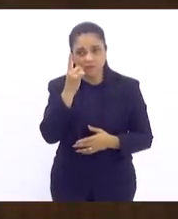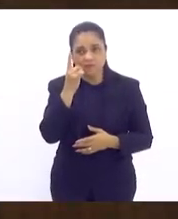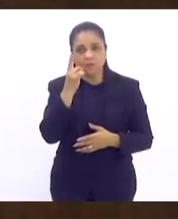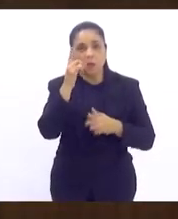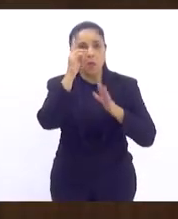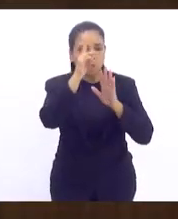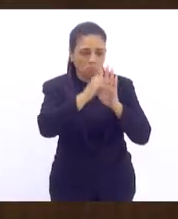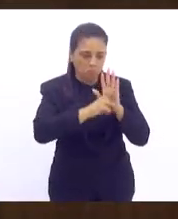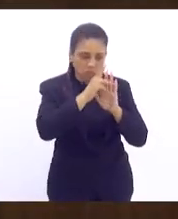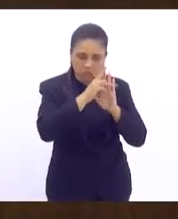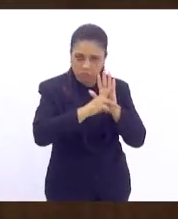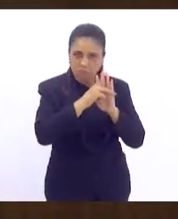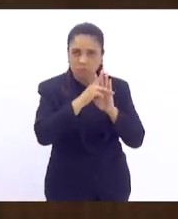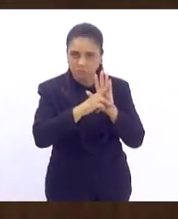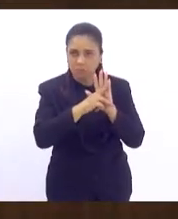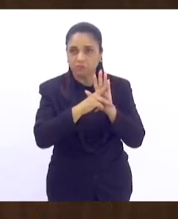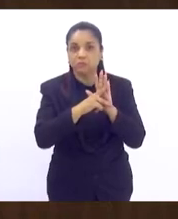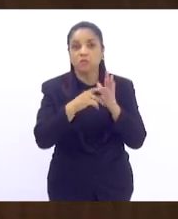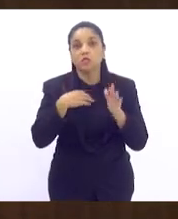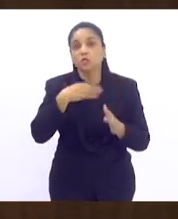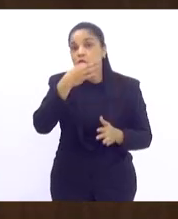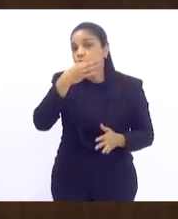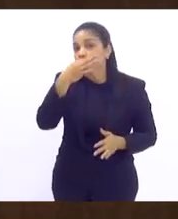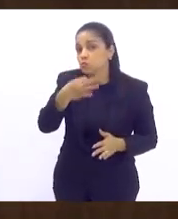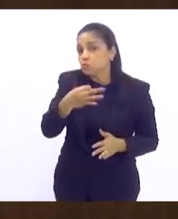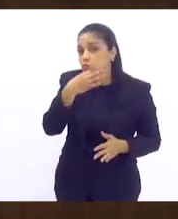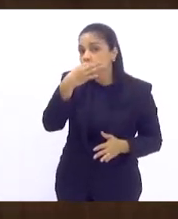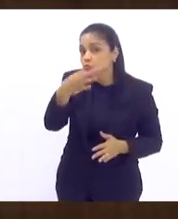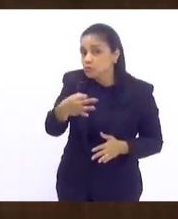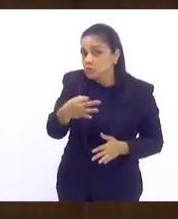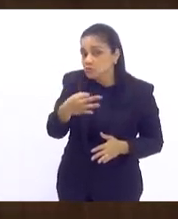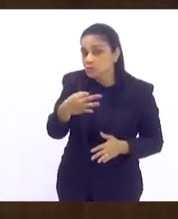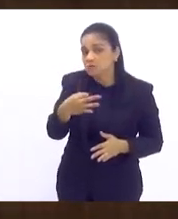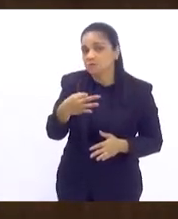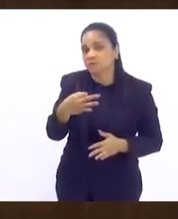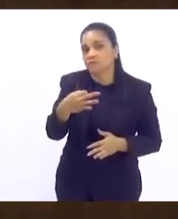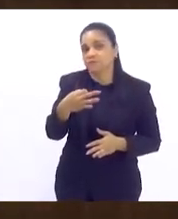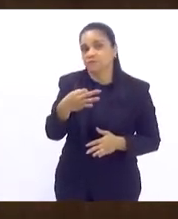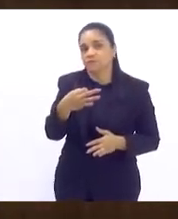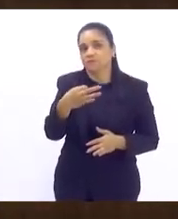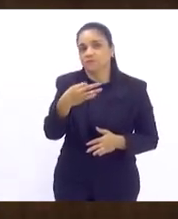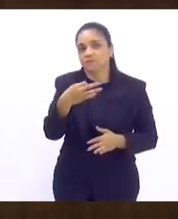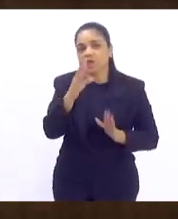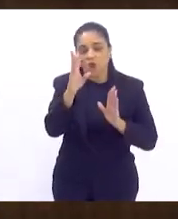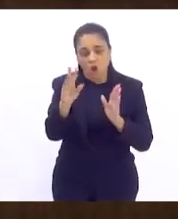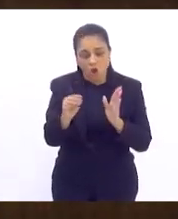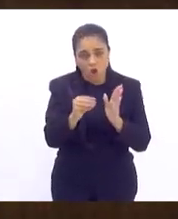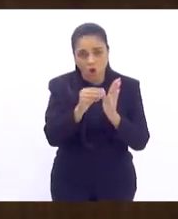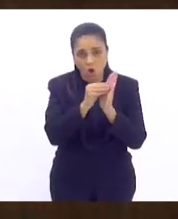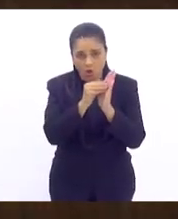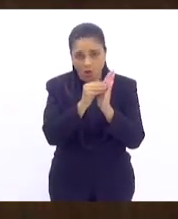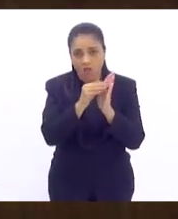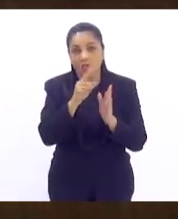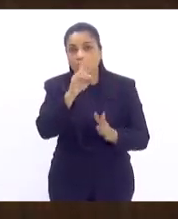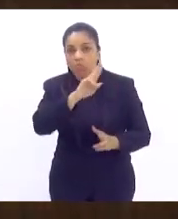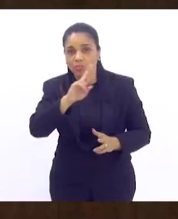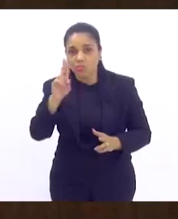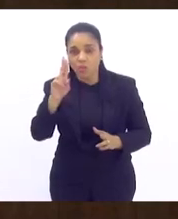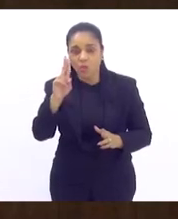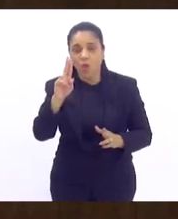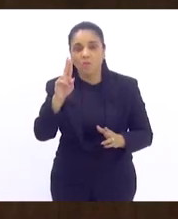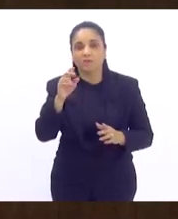projeto e eu sugeri a ela que colocasse o nome desse restaurante na